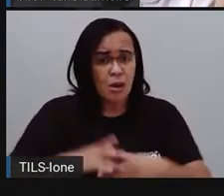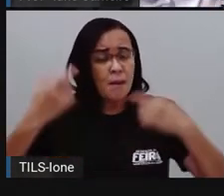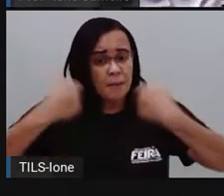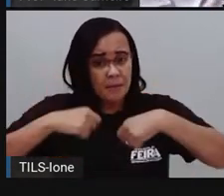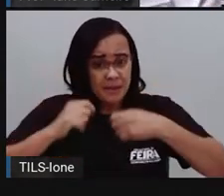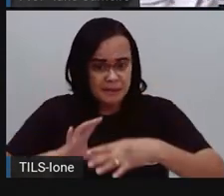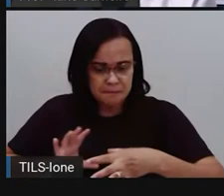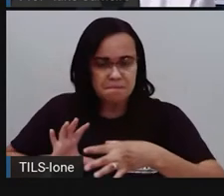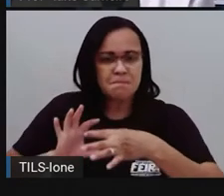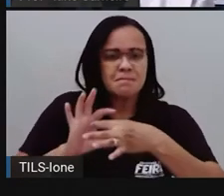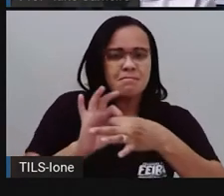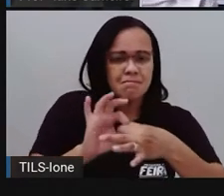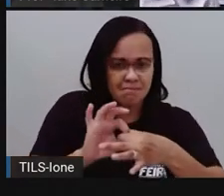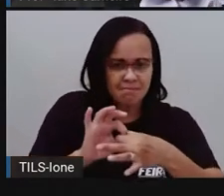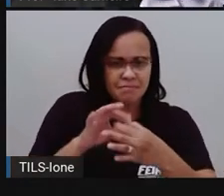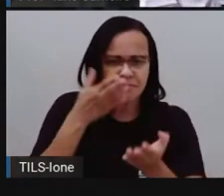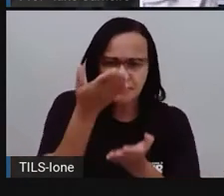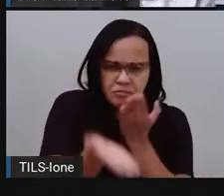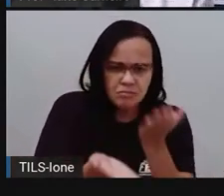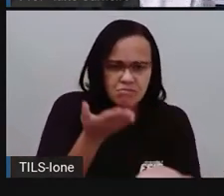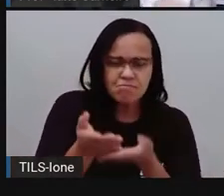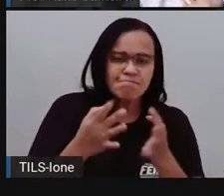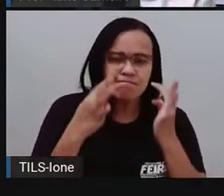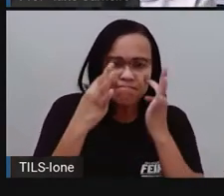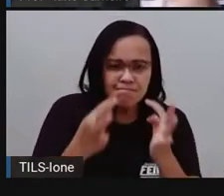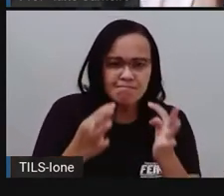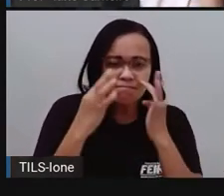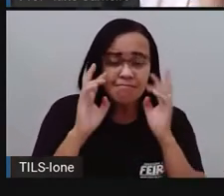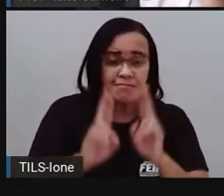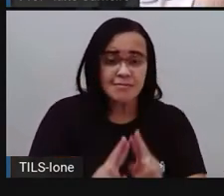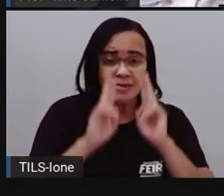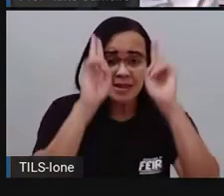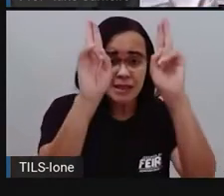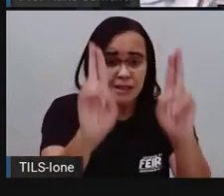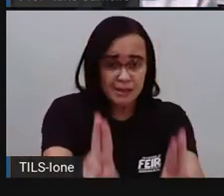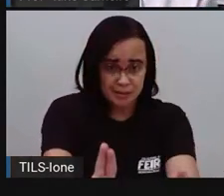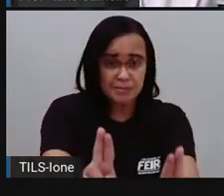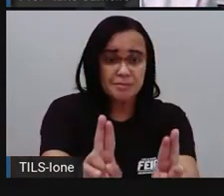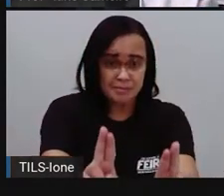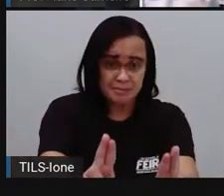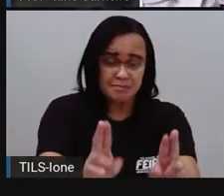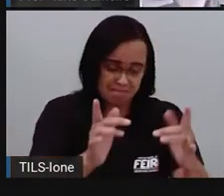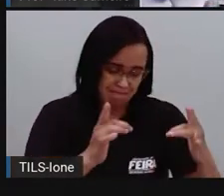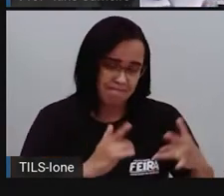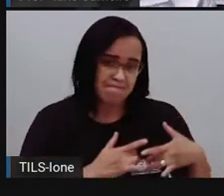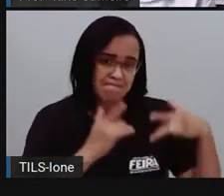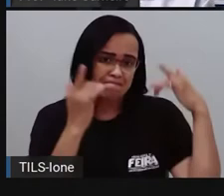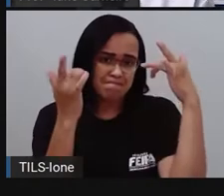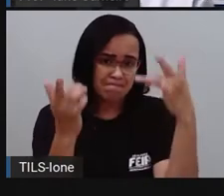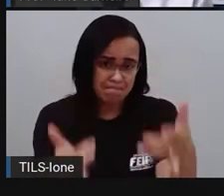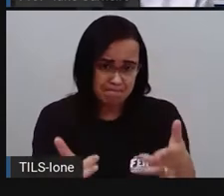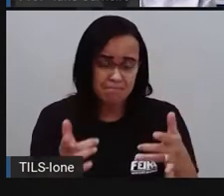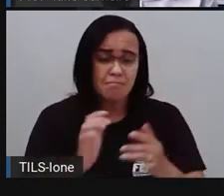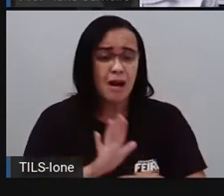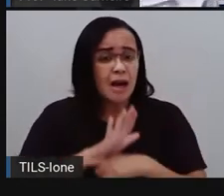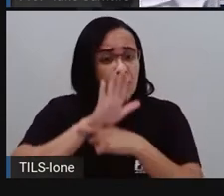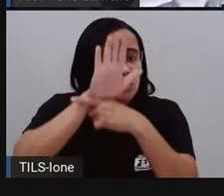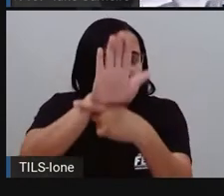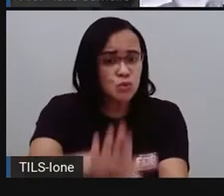necessidade do outro, sendo solidário, né? Respeitando a fala do outro, o direito do outro, né?